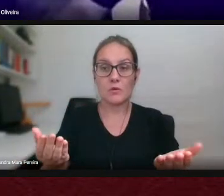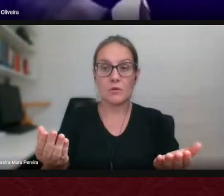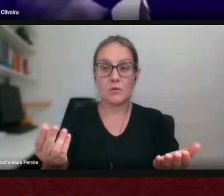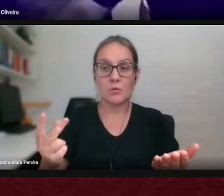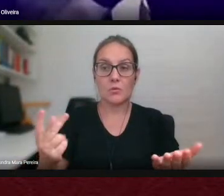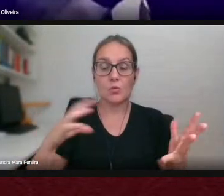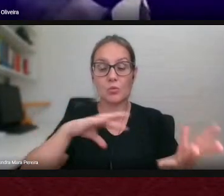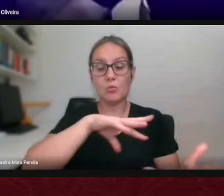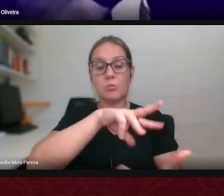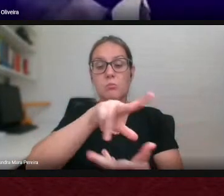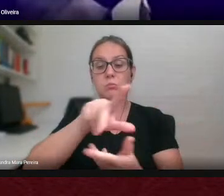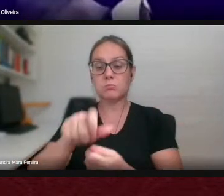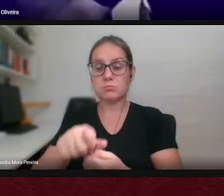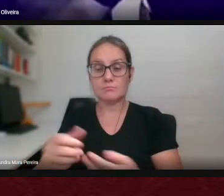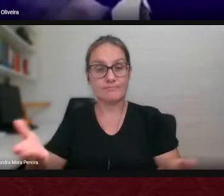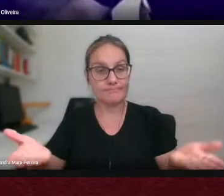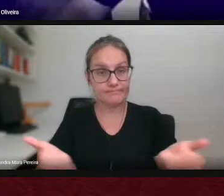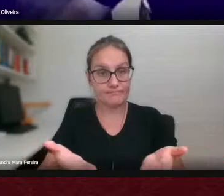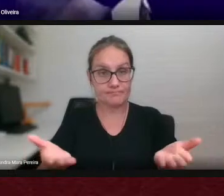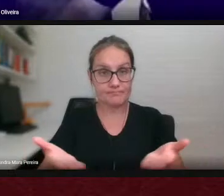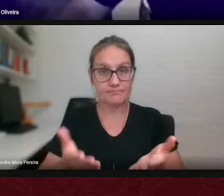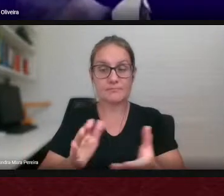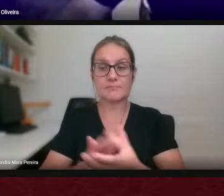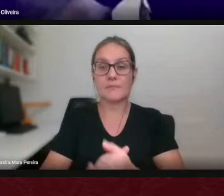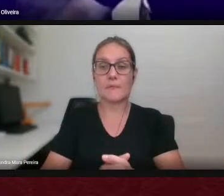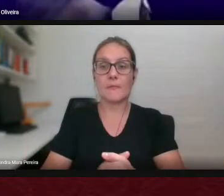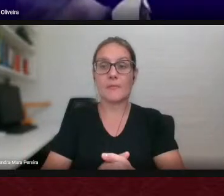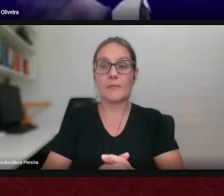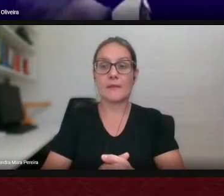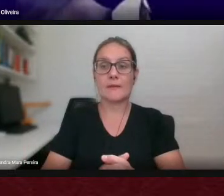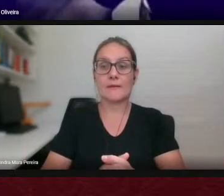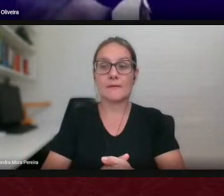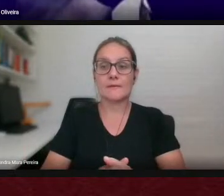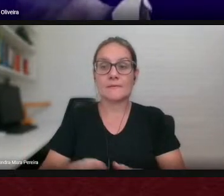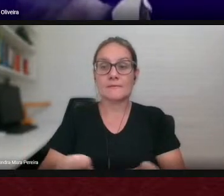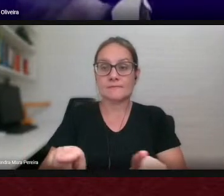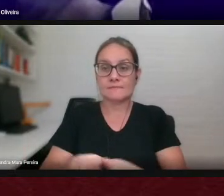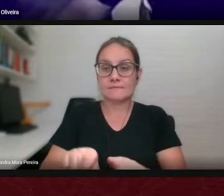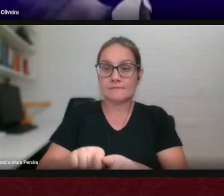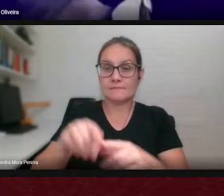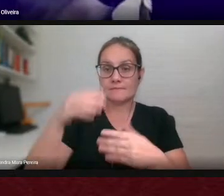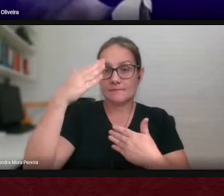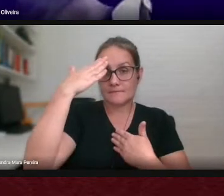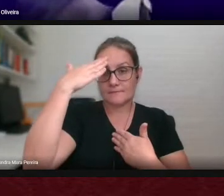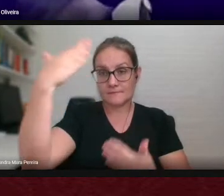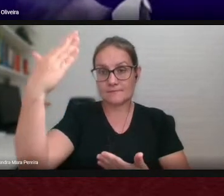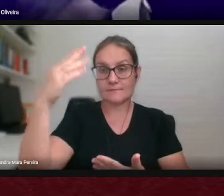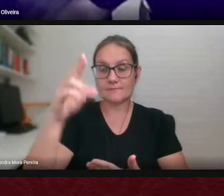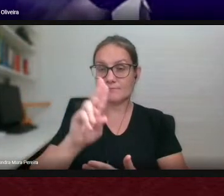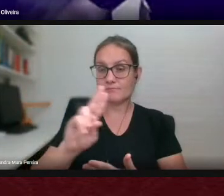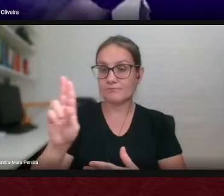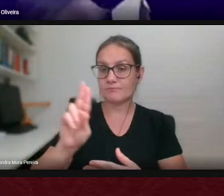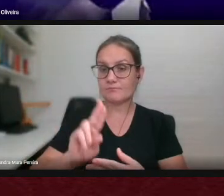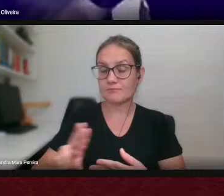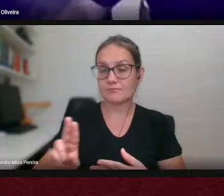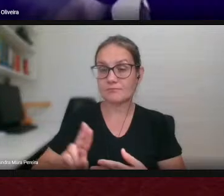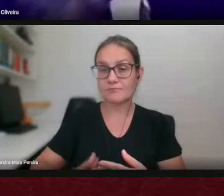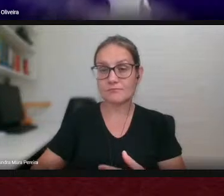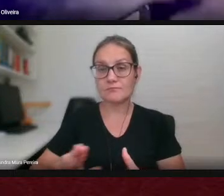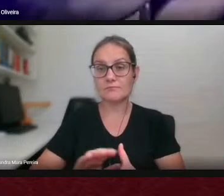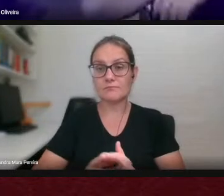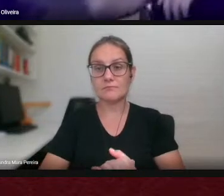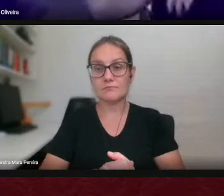mundo atual eu também faço agradecimentos nominais ao meu grupo sem ele não seria